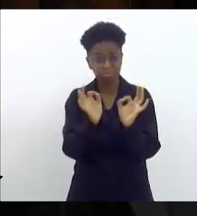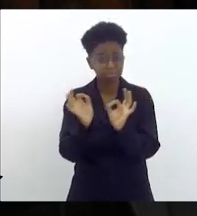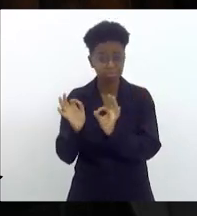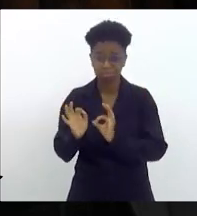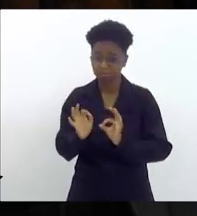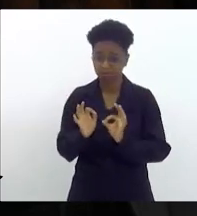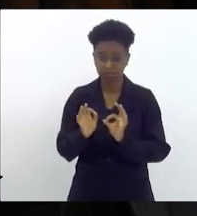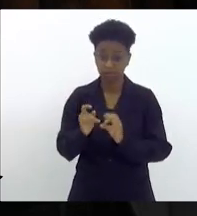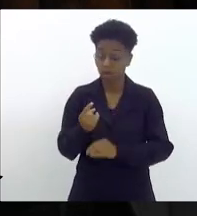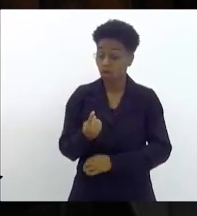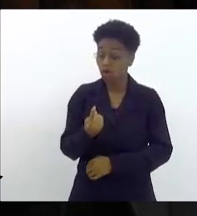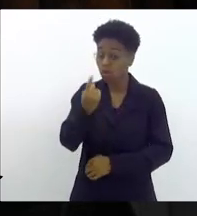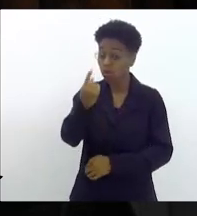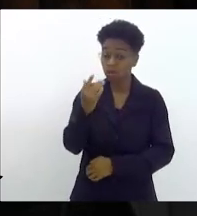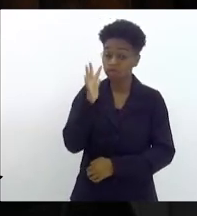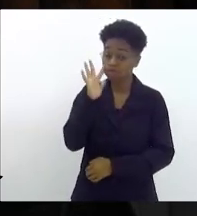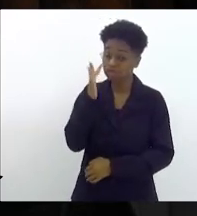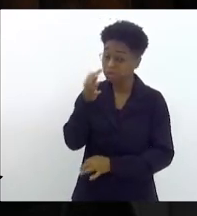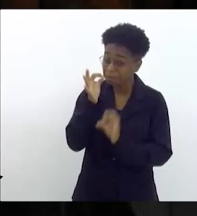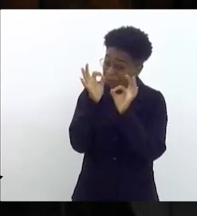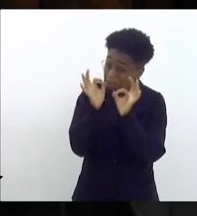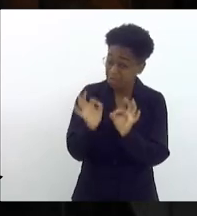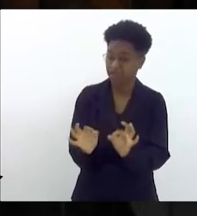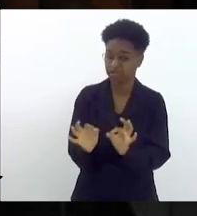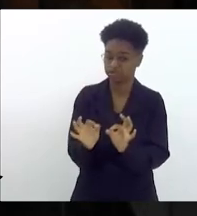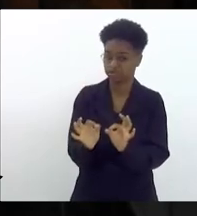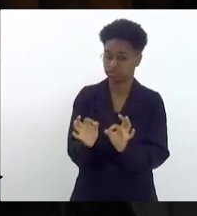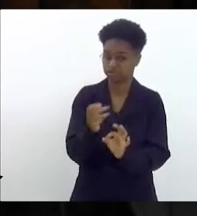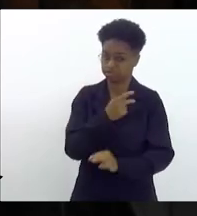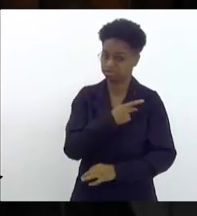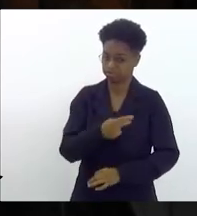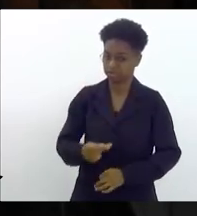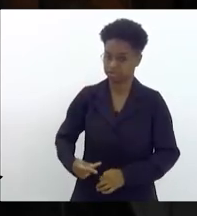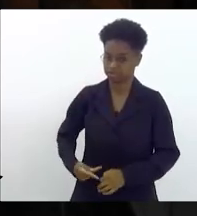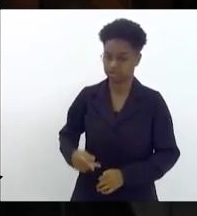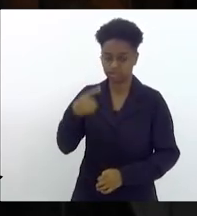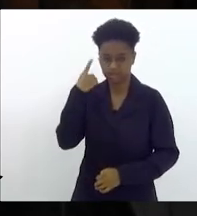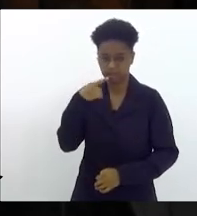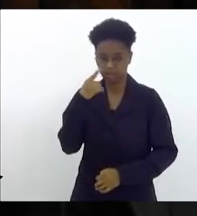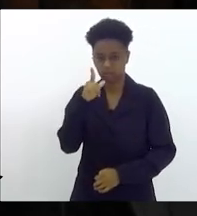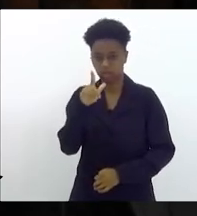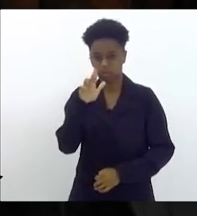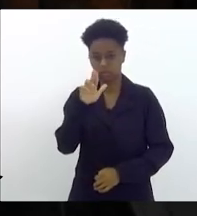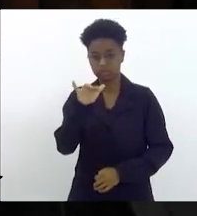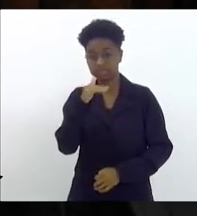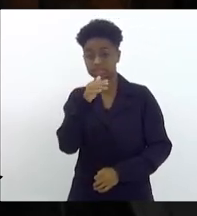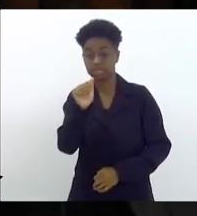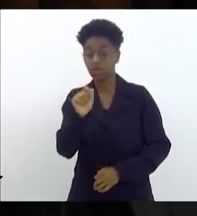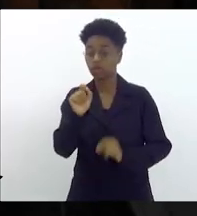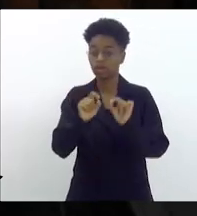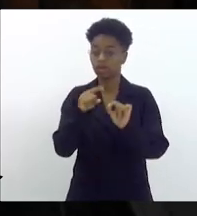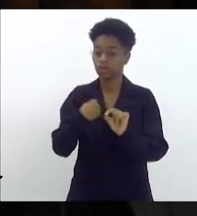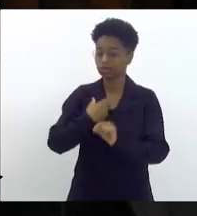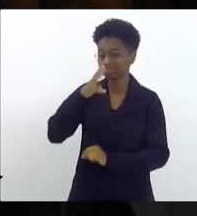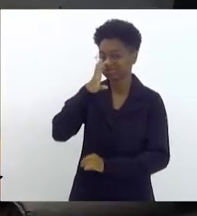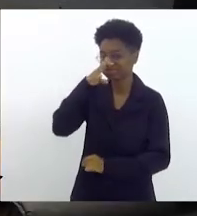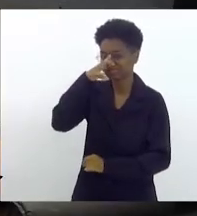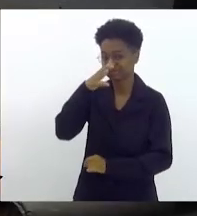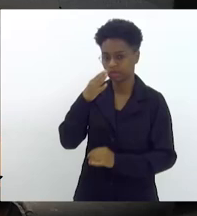A única alternativa mesmo, senhora presidente, deputada Lucinha, é resistirmos. Muito obrigado.